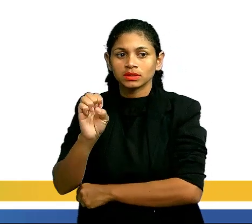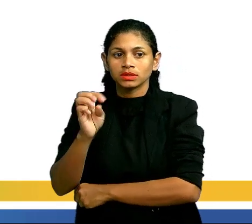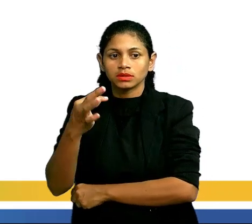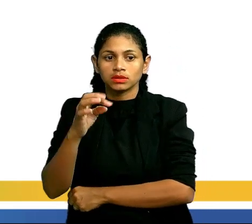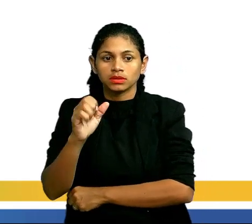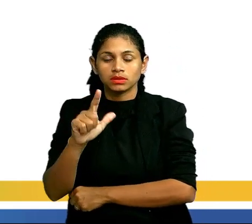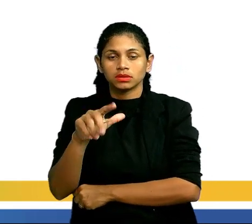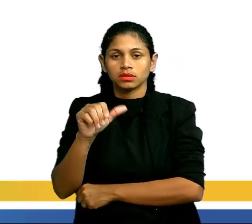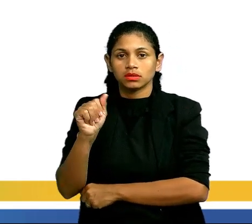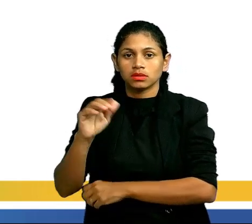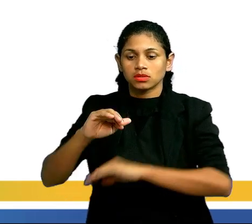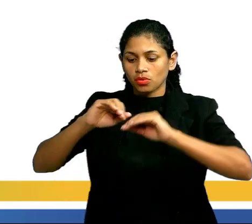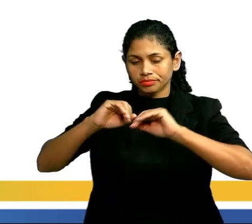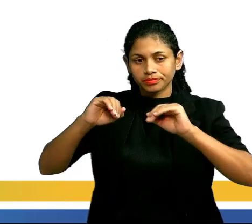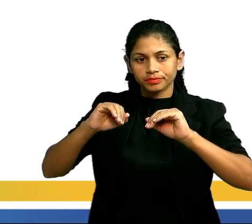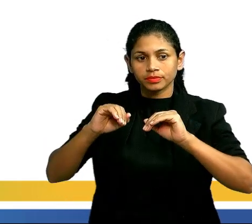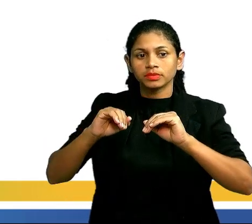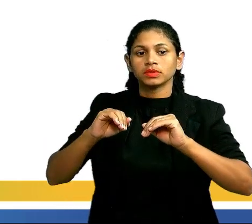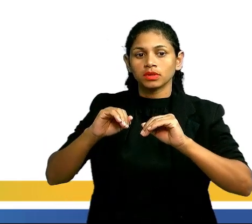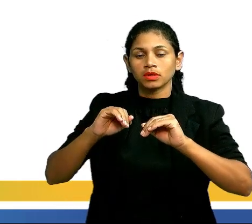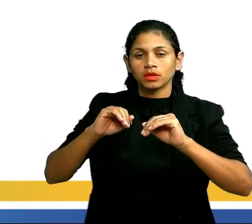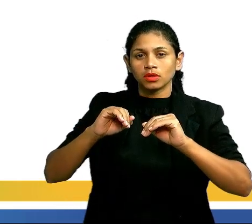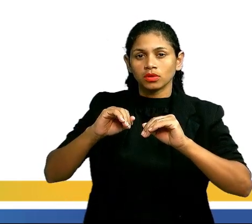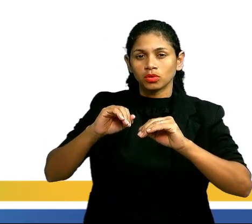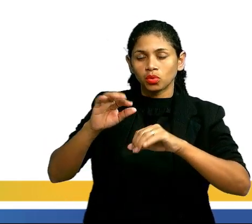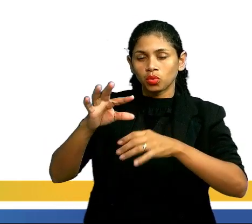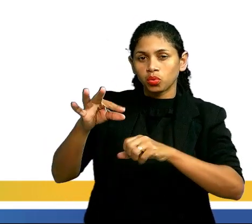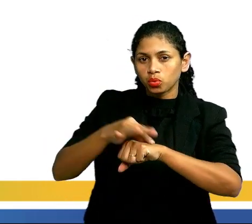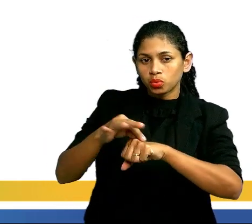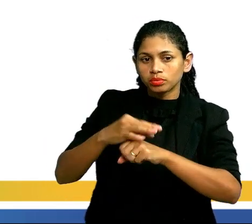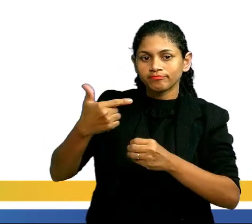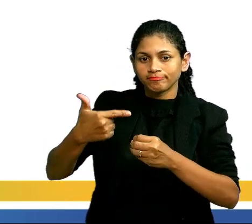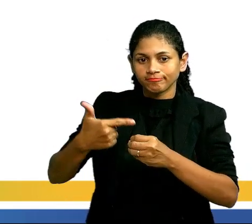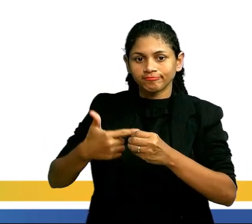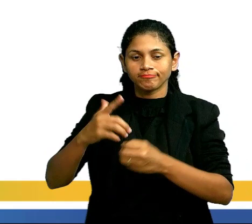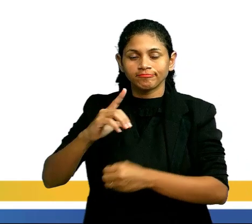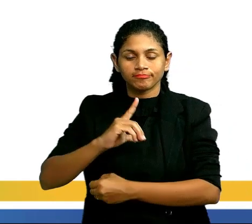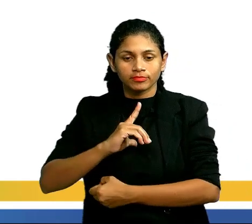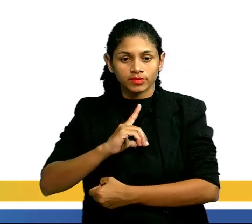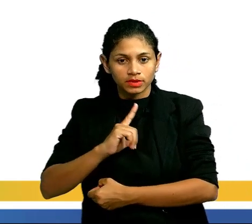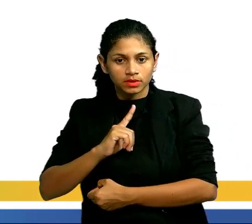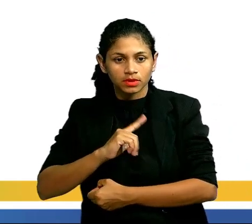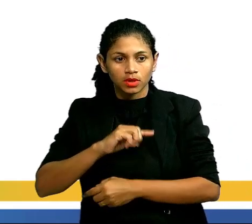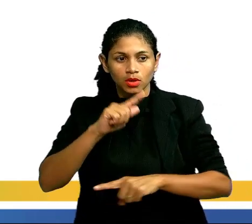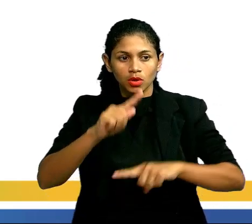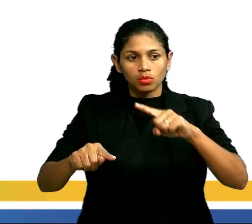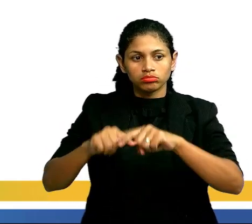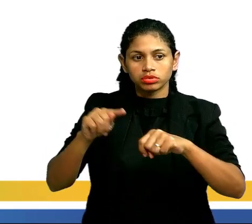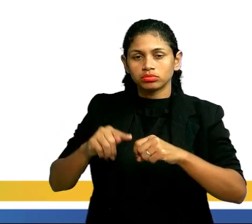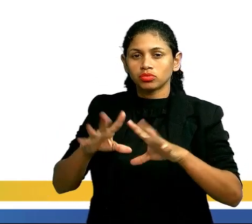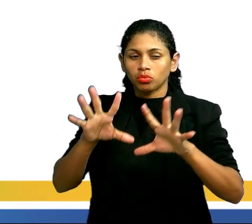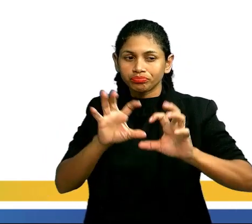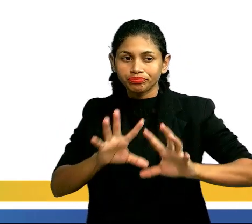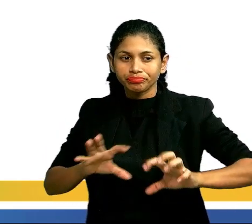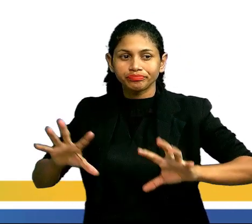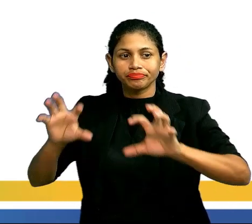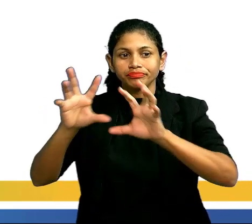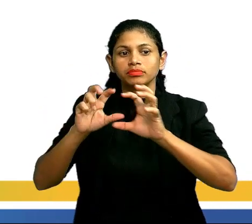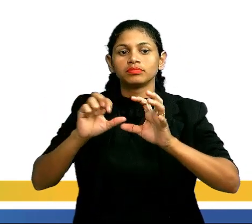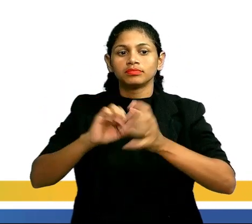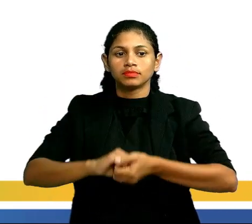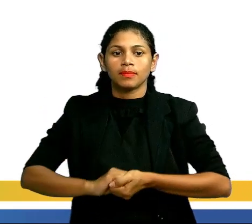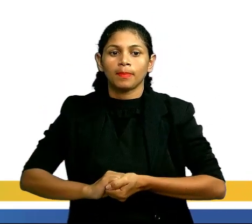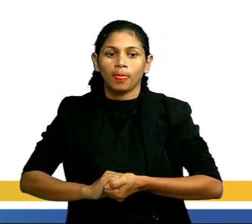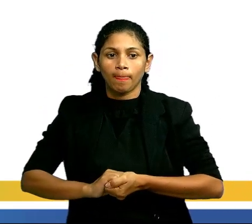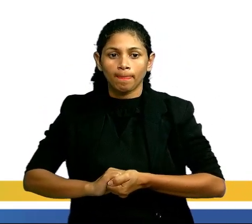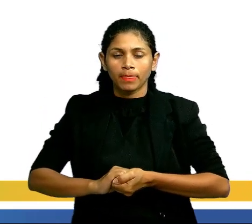obtém-se sucessivamente produtos gasosos, náfeta, gasolina e óleos lubrificantes. A ordem de volatilidade de cada